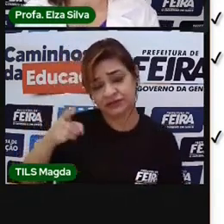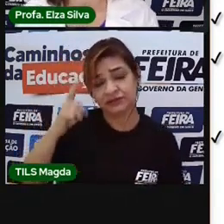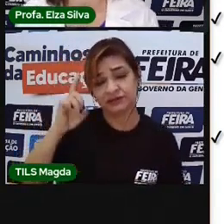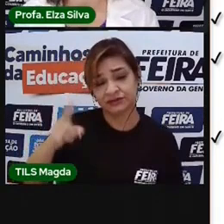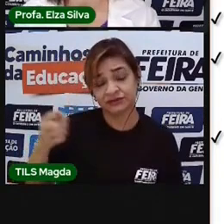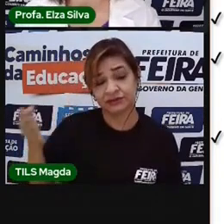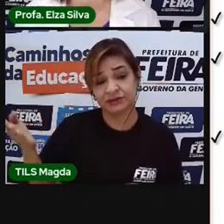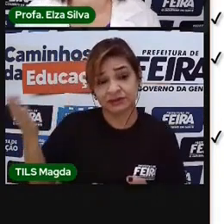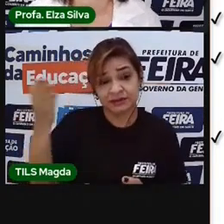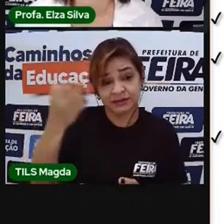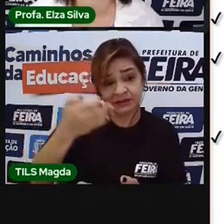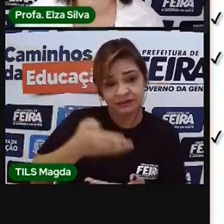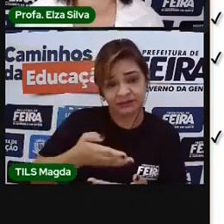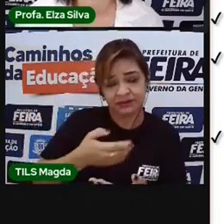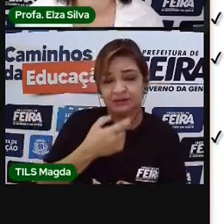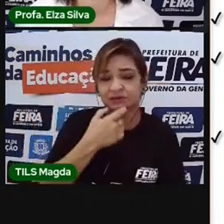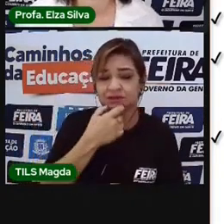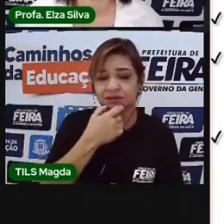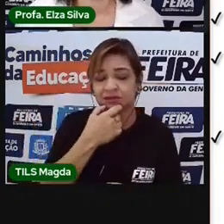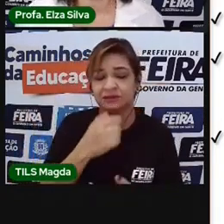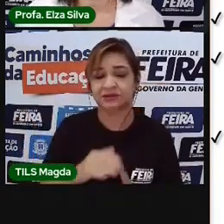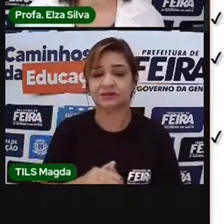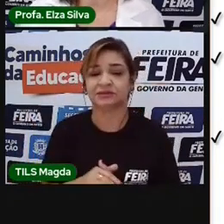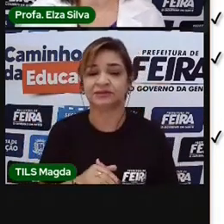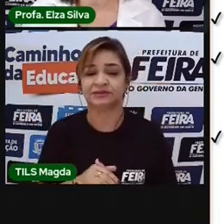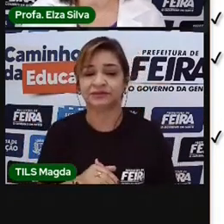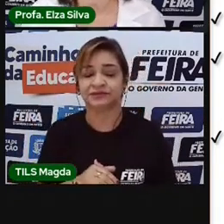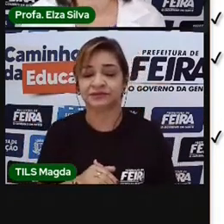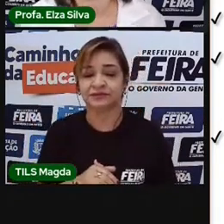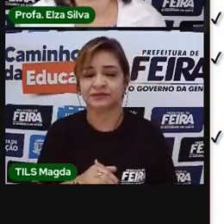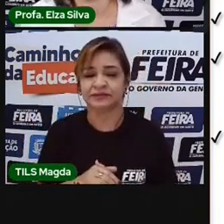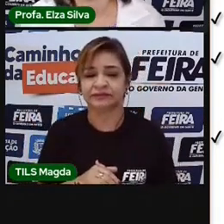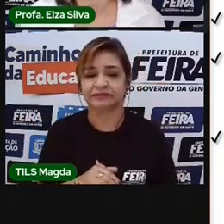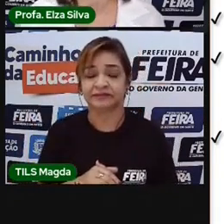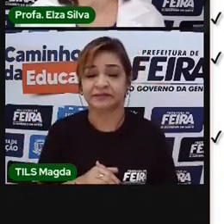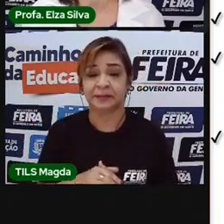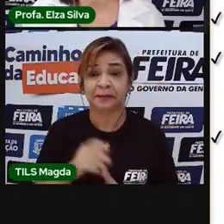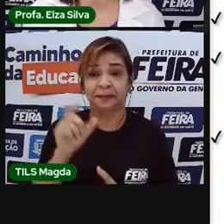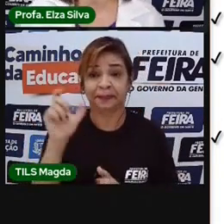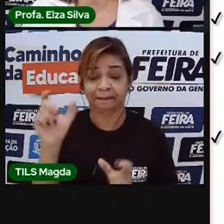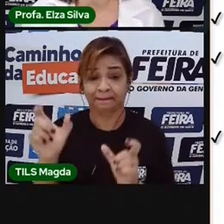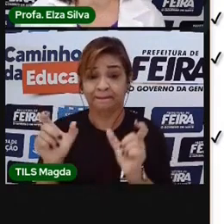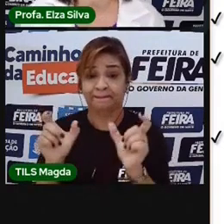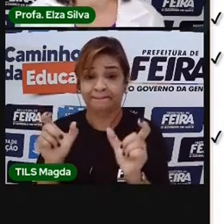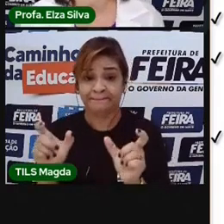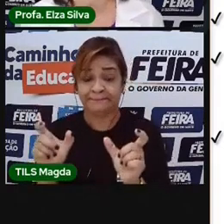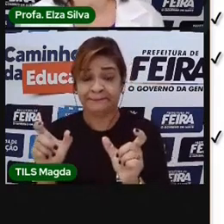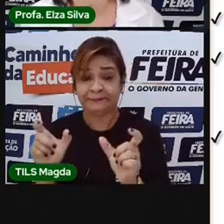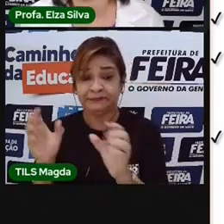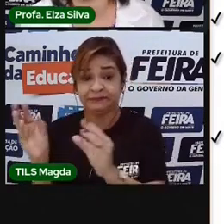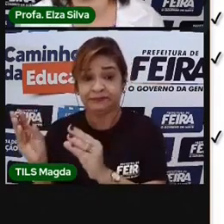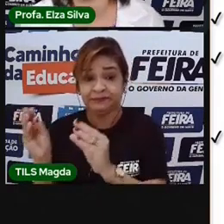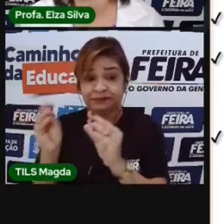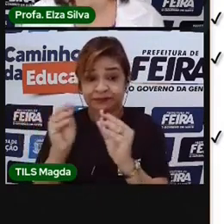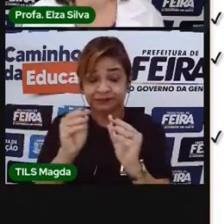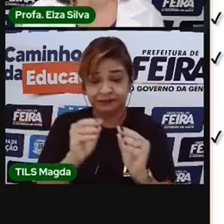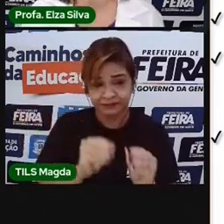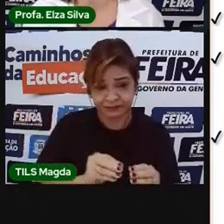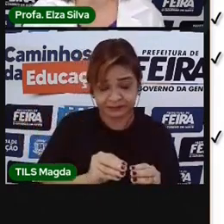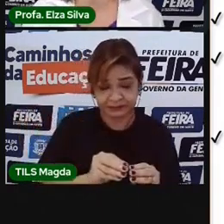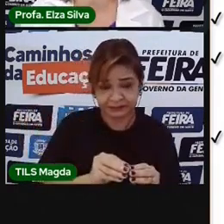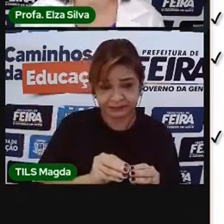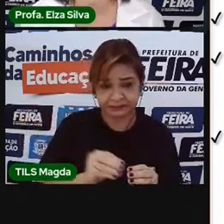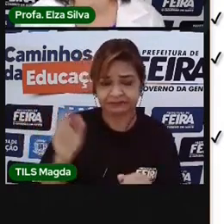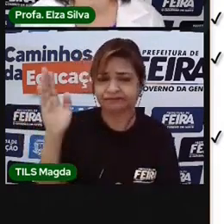da língua inglesa. Essas palavrinhas, elas foram introduzidas em nossa língua por